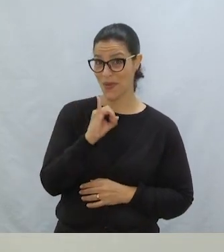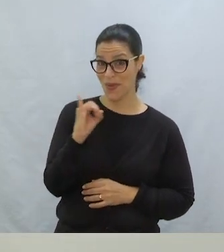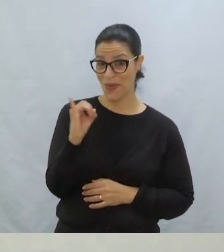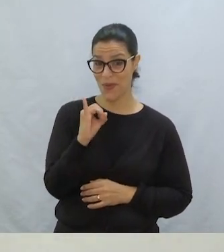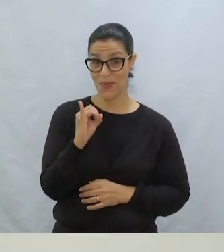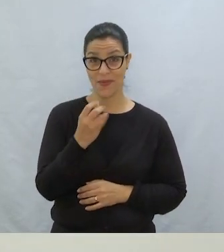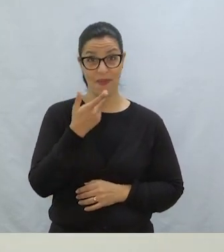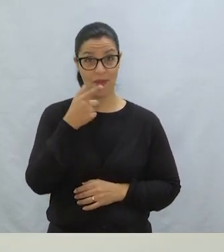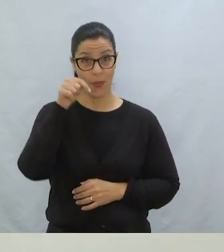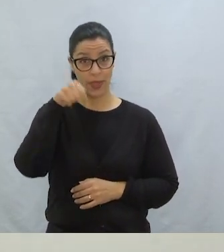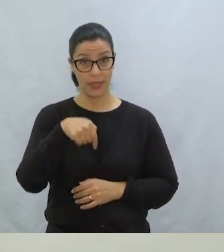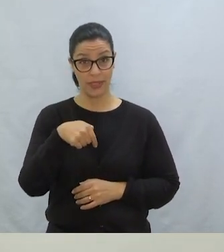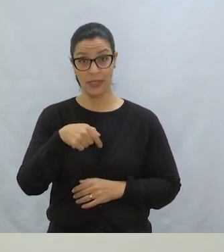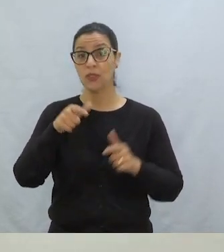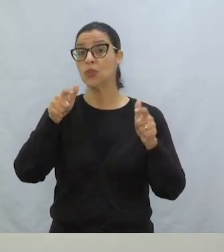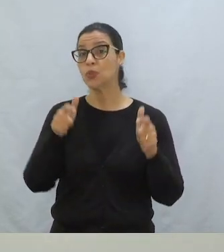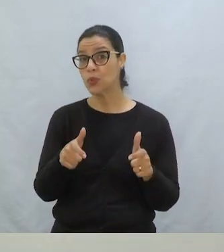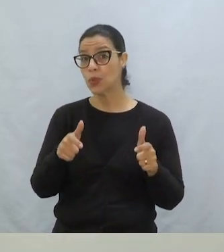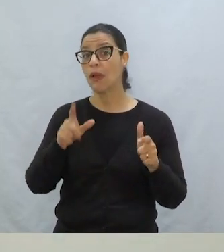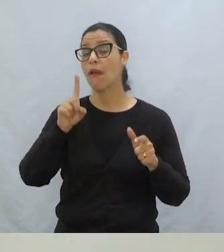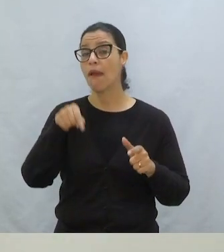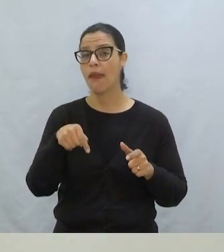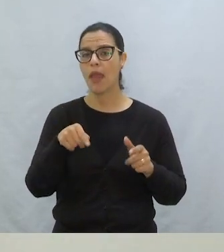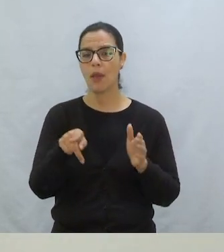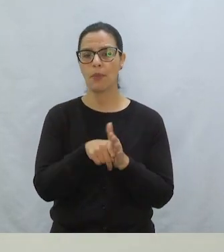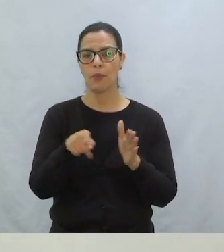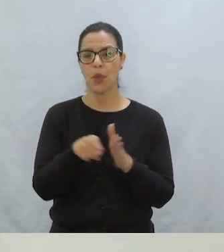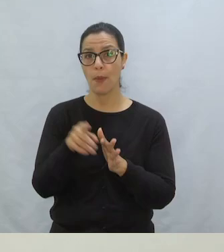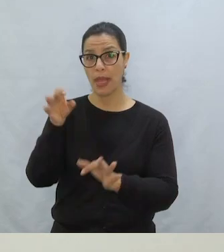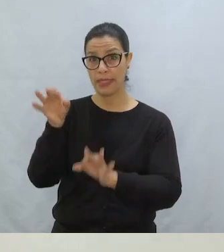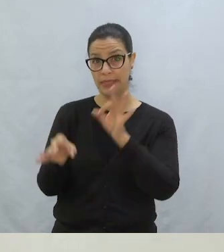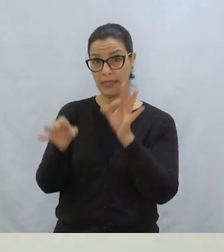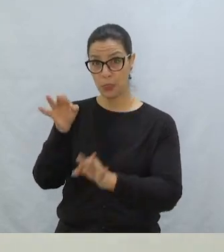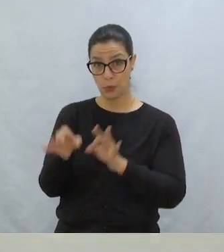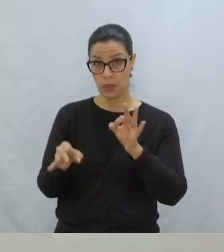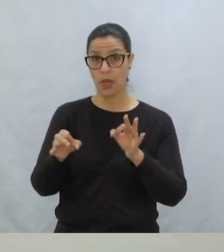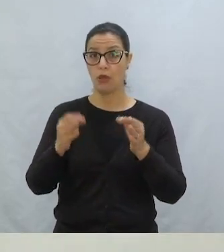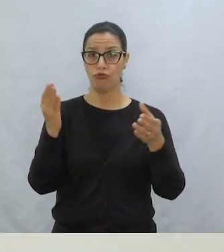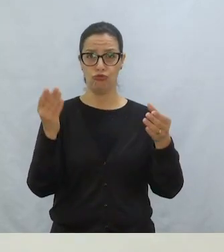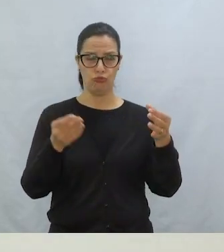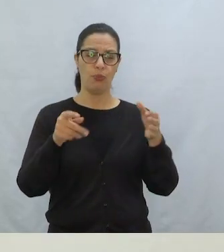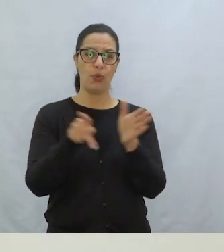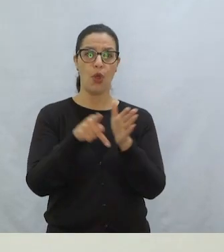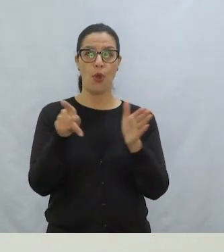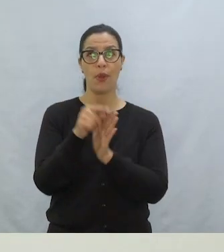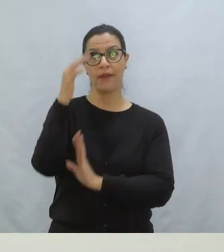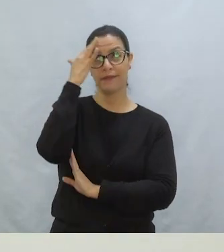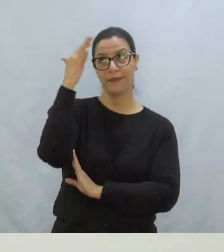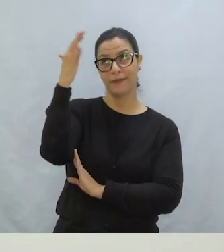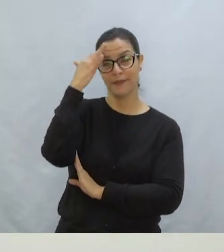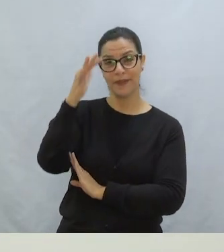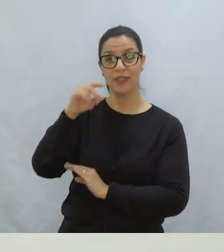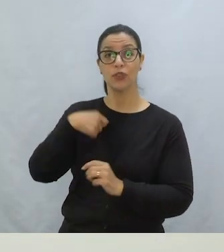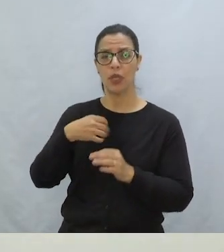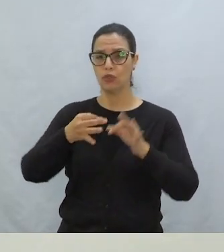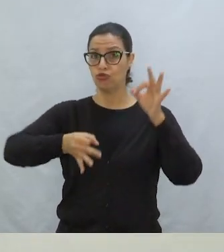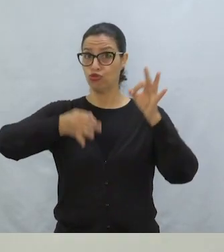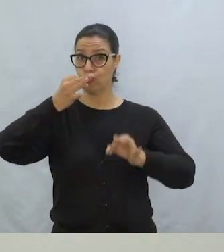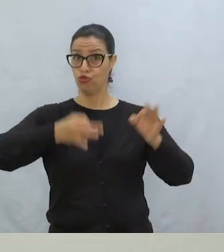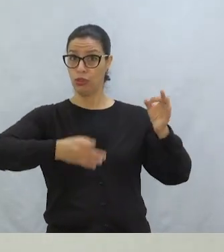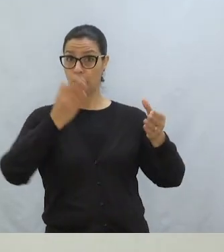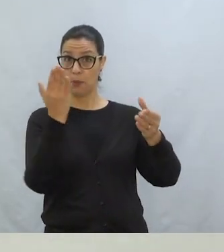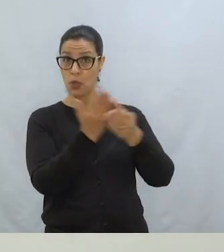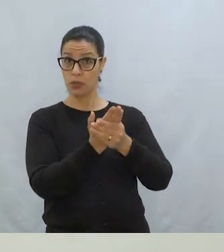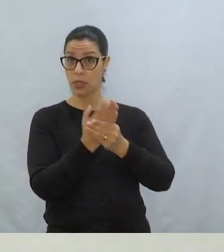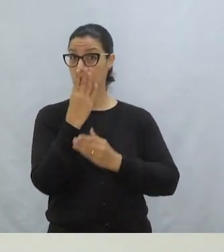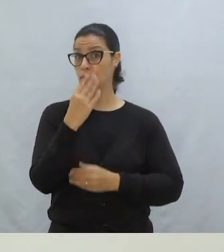Olá, eu falo aqui diretamente Do Tribunal da Fantasia Onde está acontecendo agora O